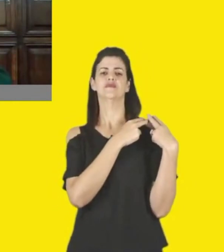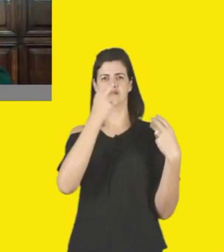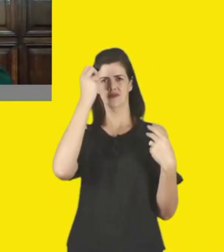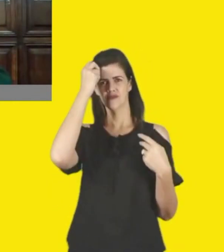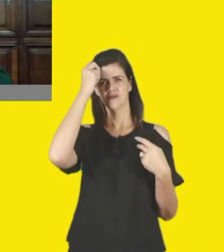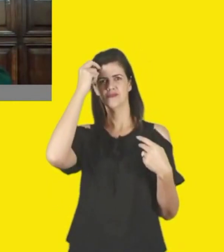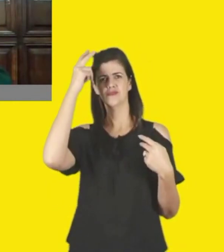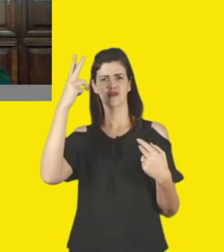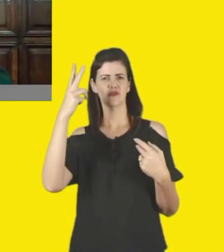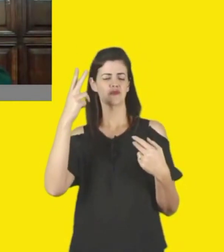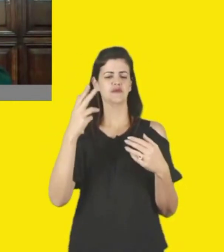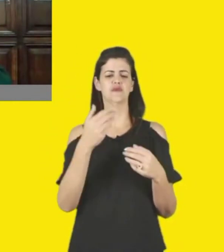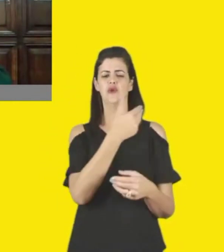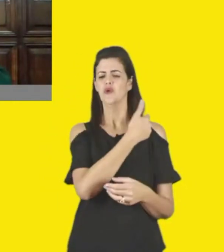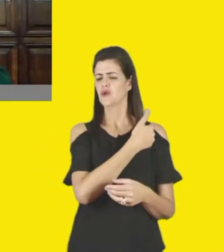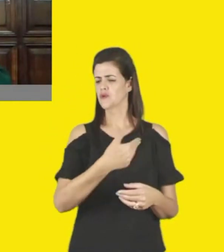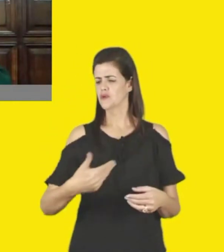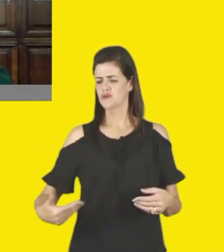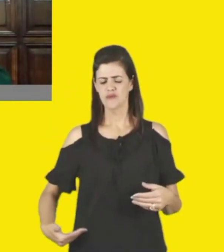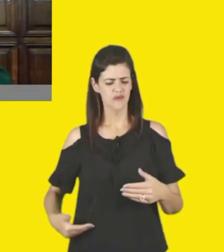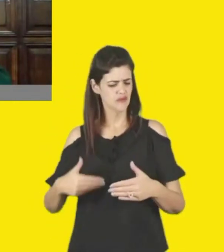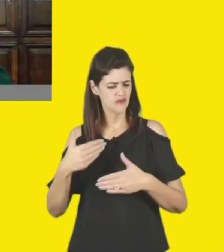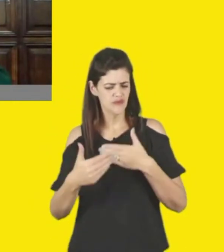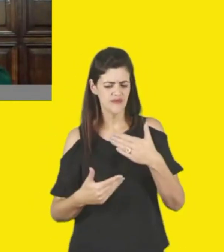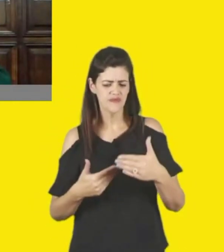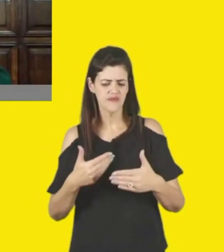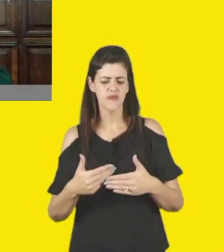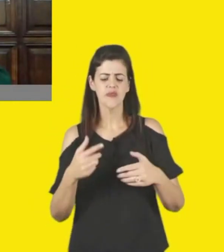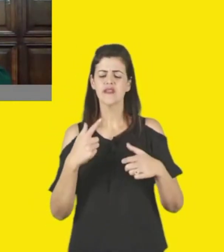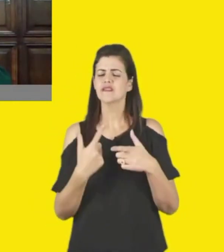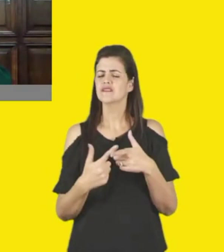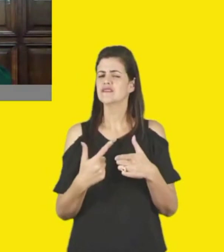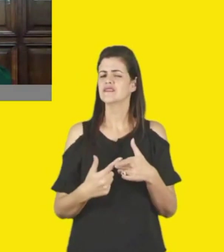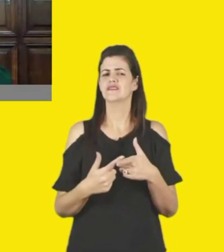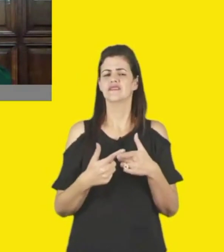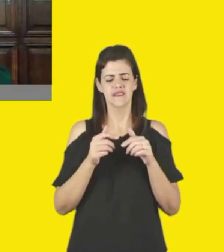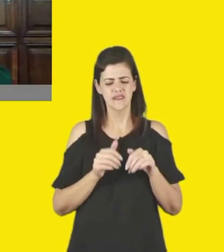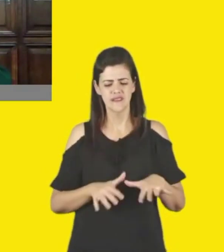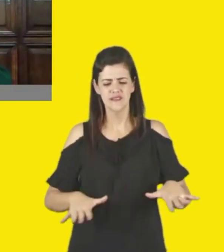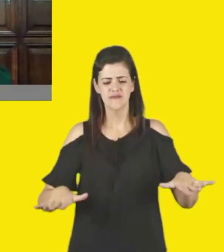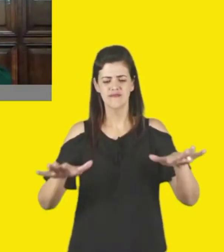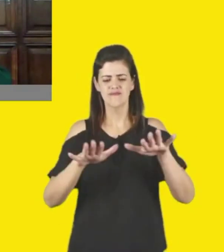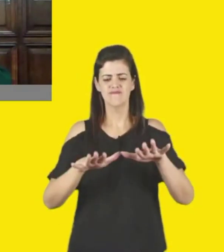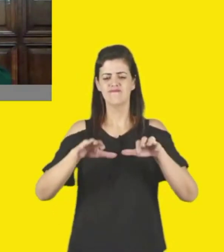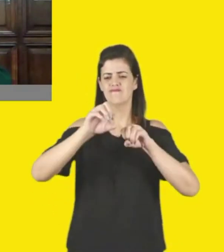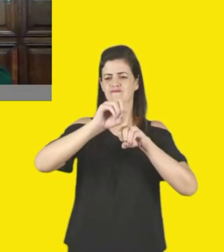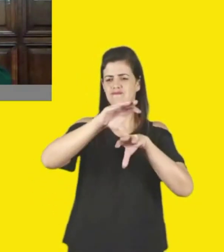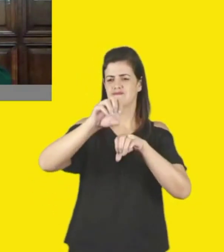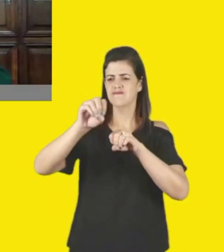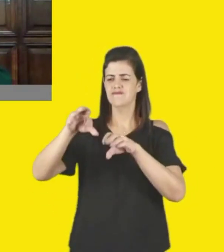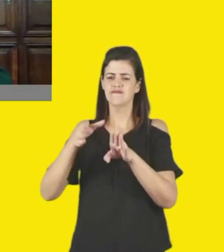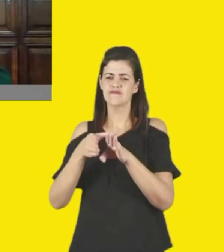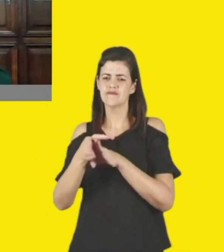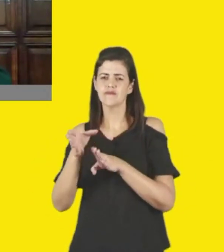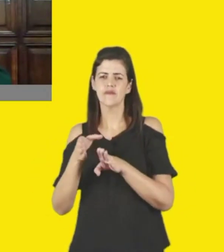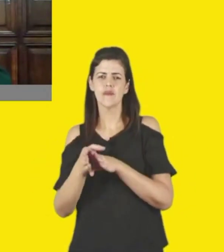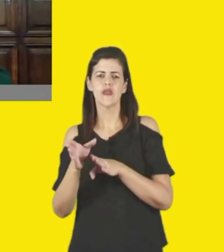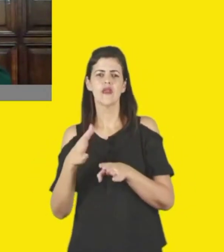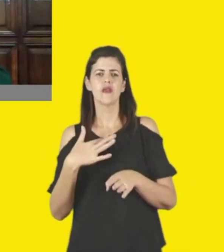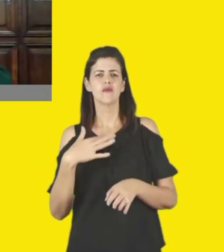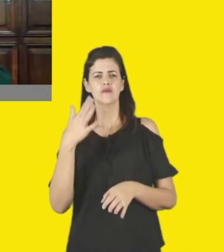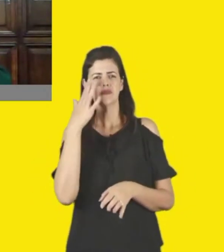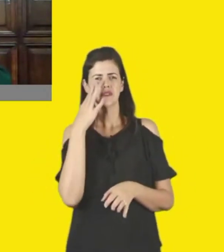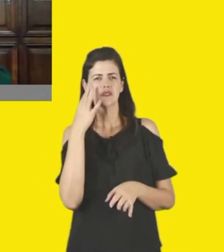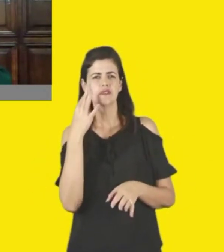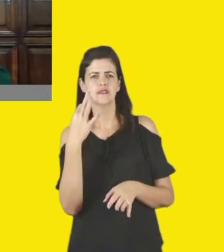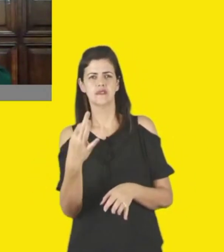governo ou fora de governo, a possibilidade de olhar muito além. Eu fiquei aqui muito atenta às palavras da Rosana,